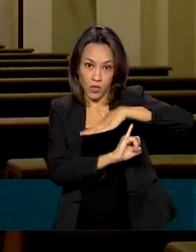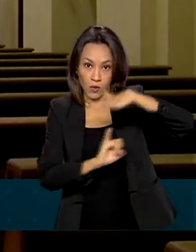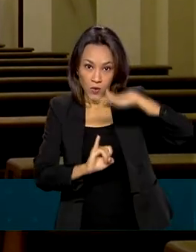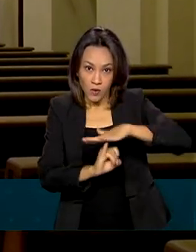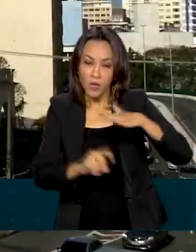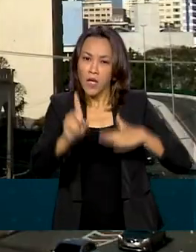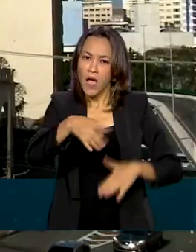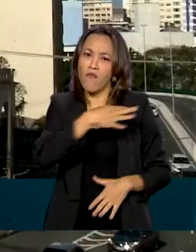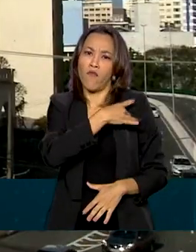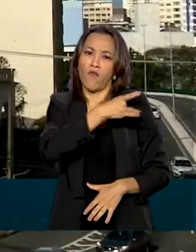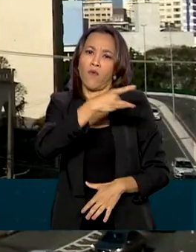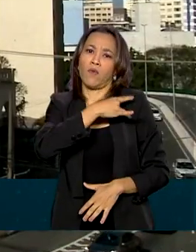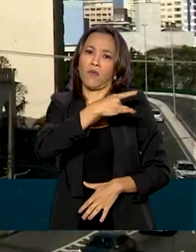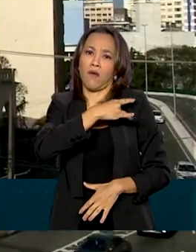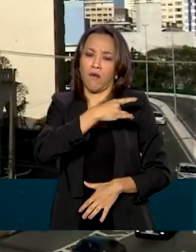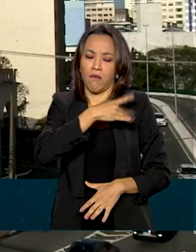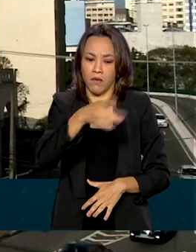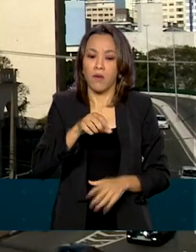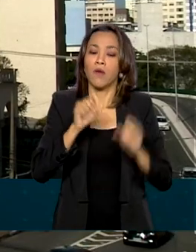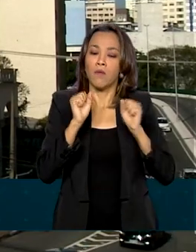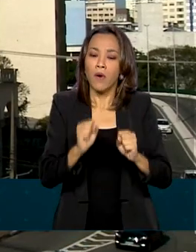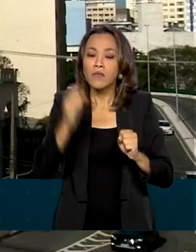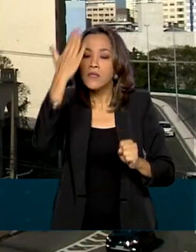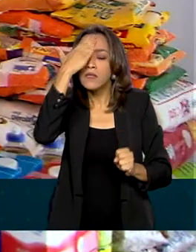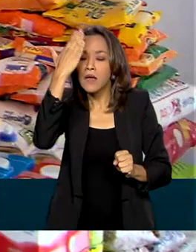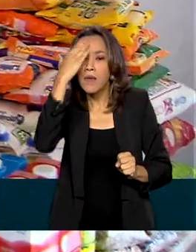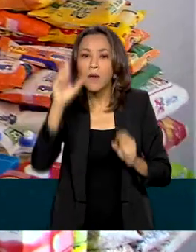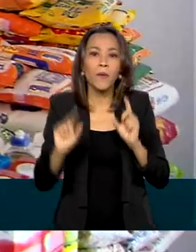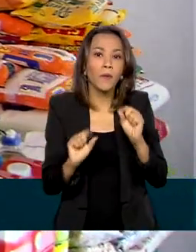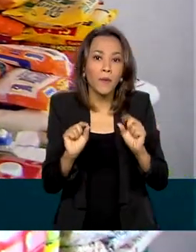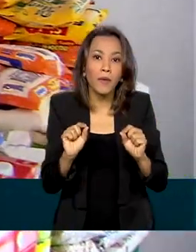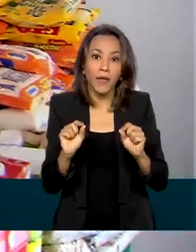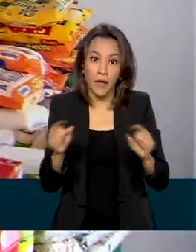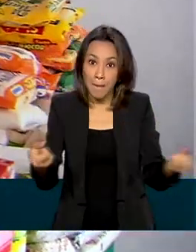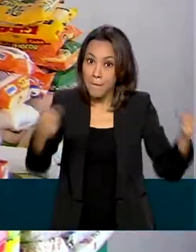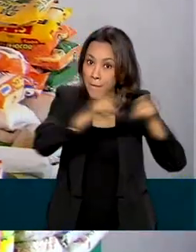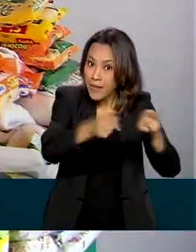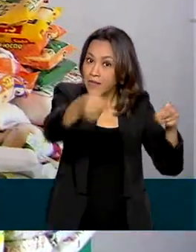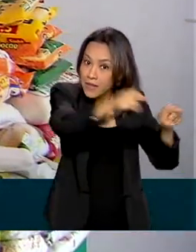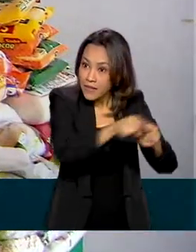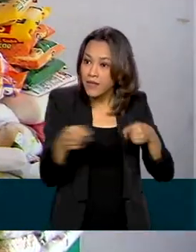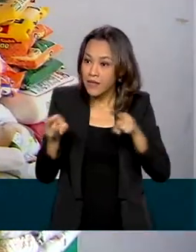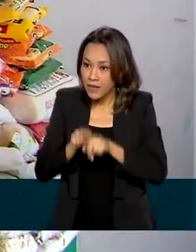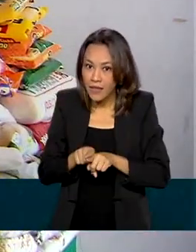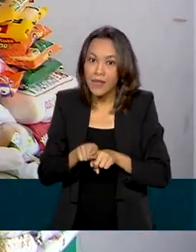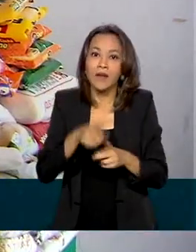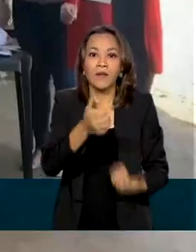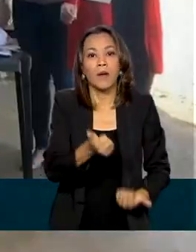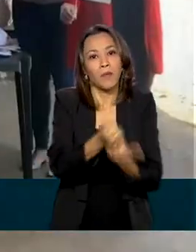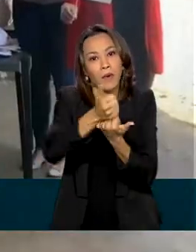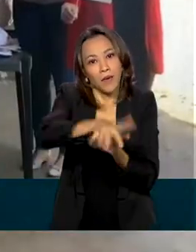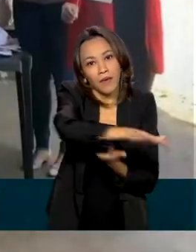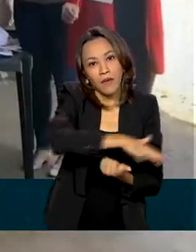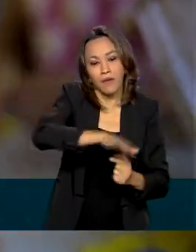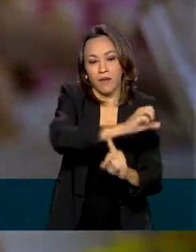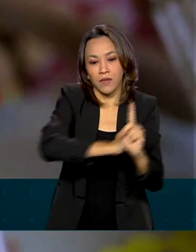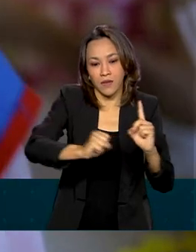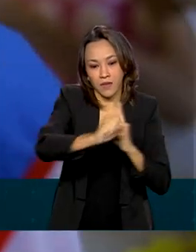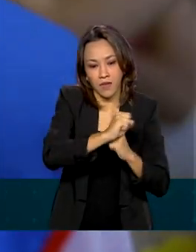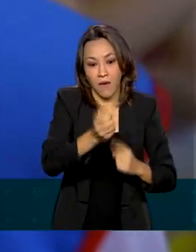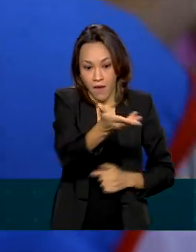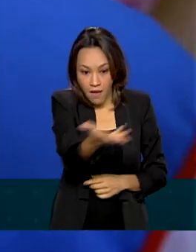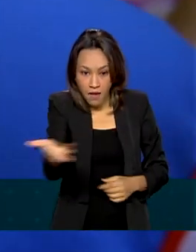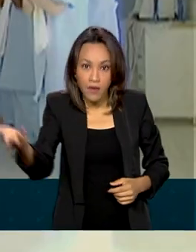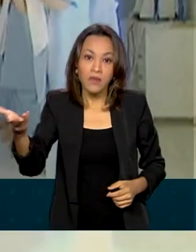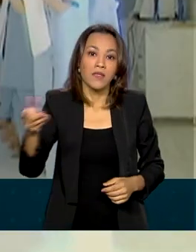voluntário e poderá permitir a realização de parcerias para ações sociais. Esta ação do